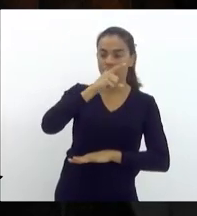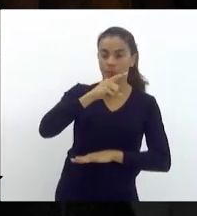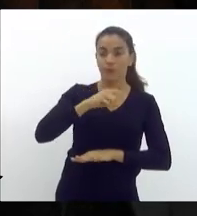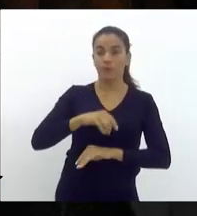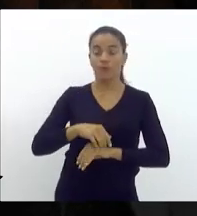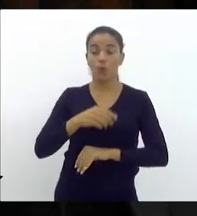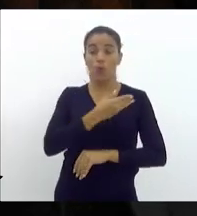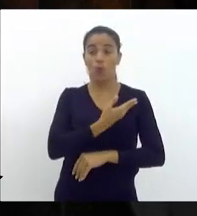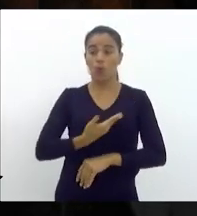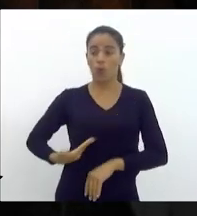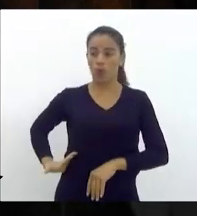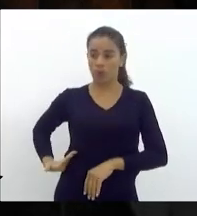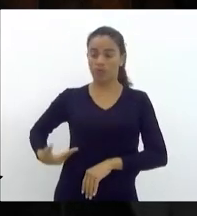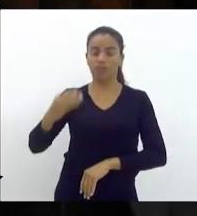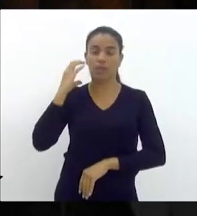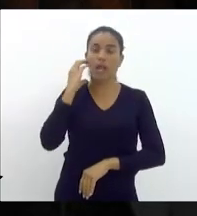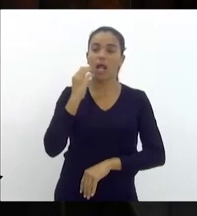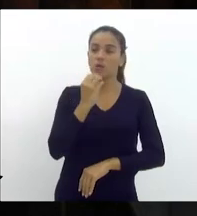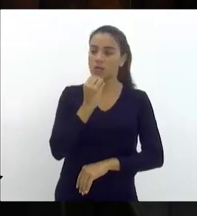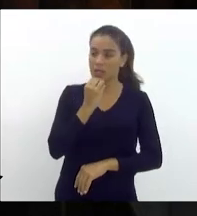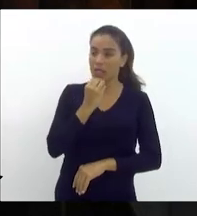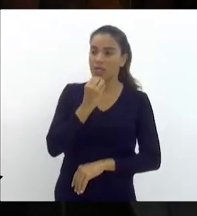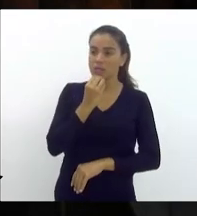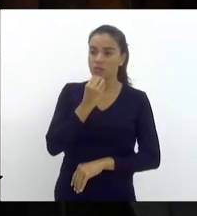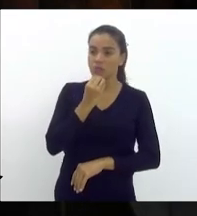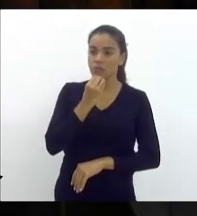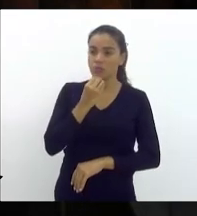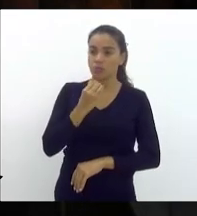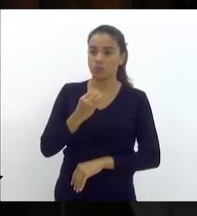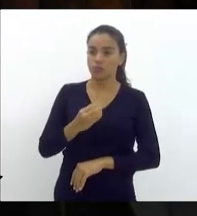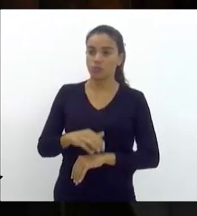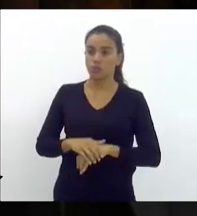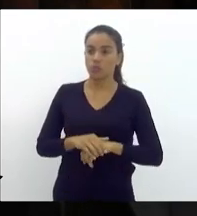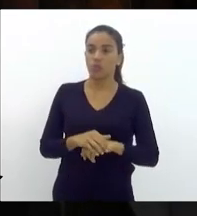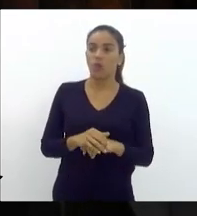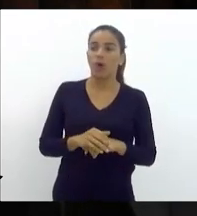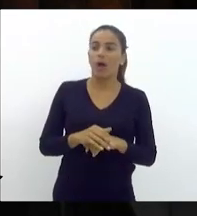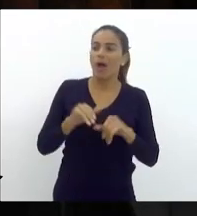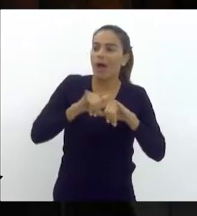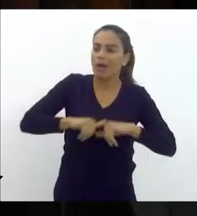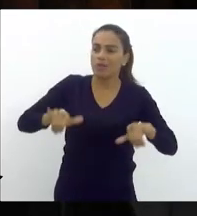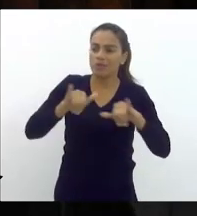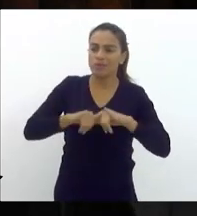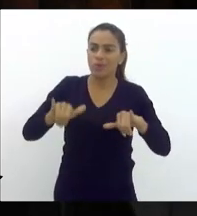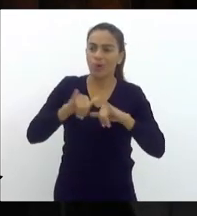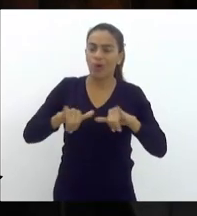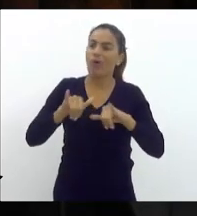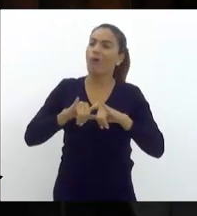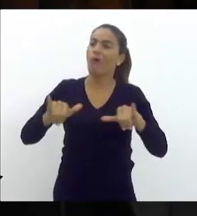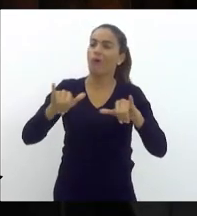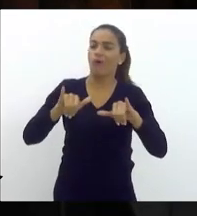governador Cláudio Castro anunciou que enviaria...